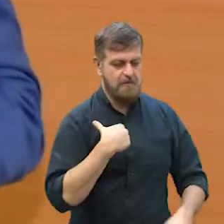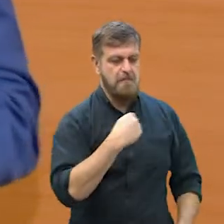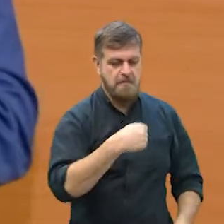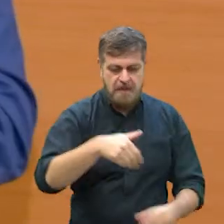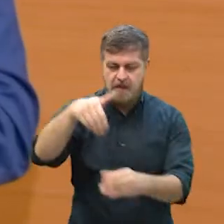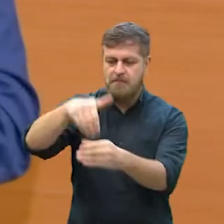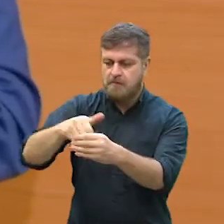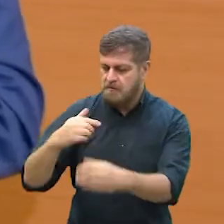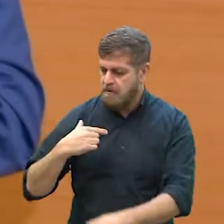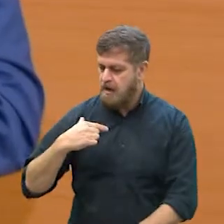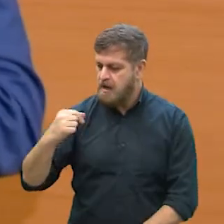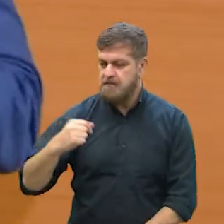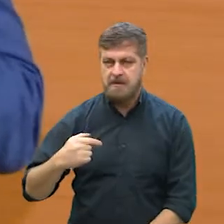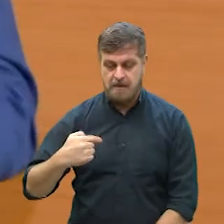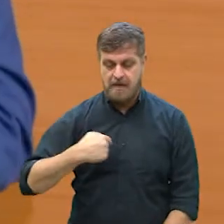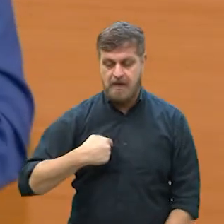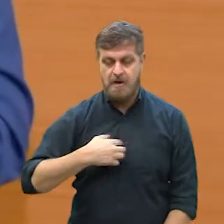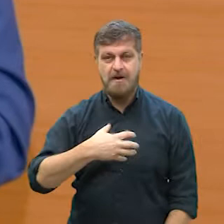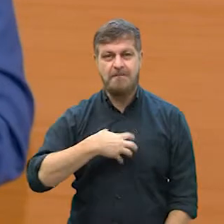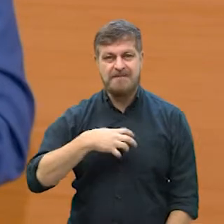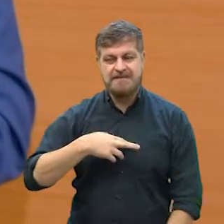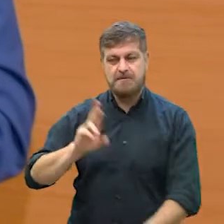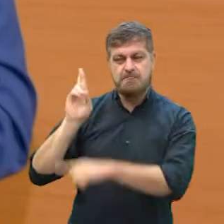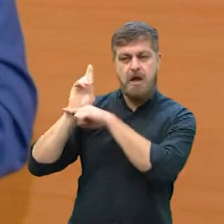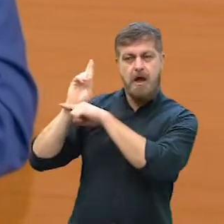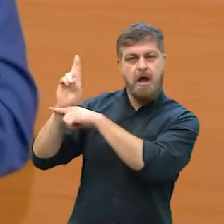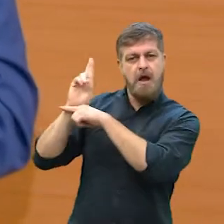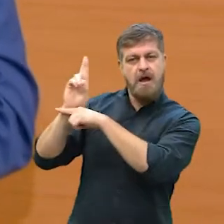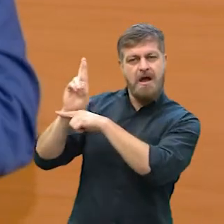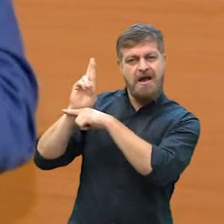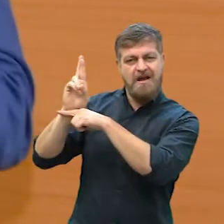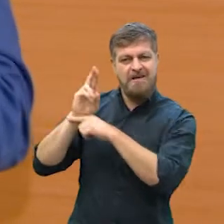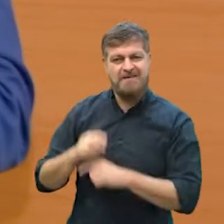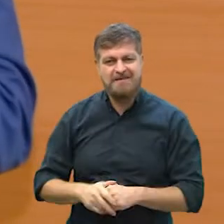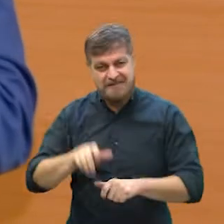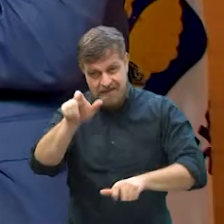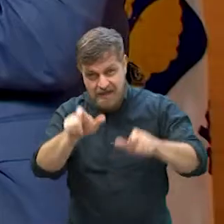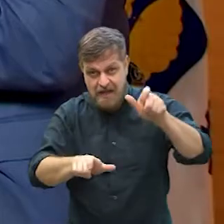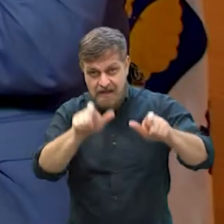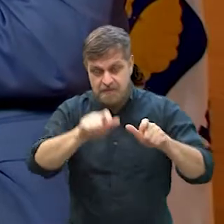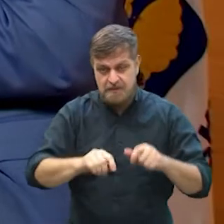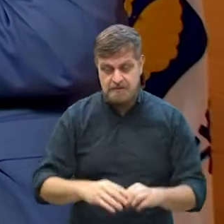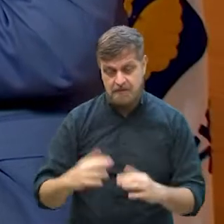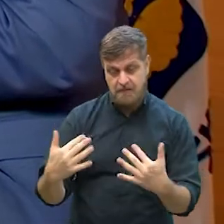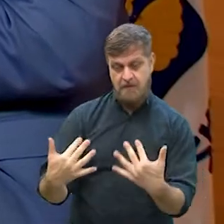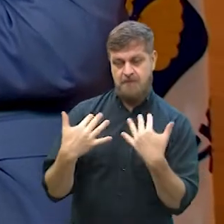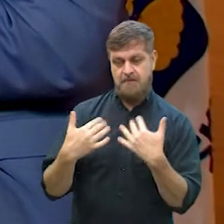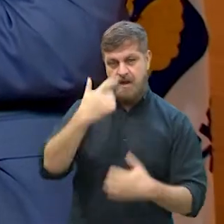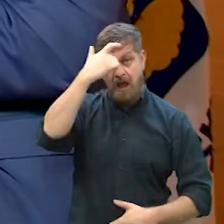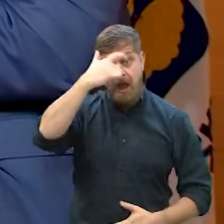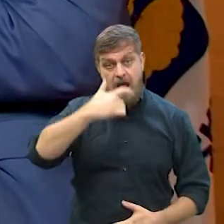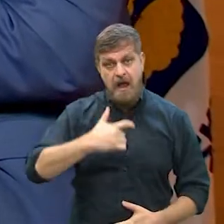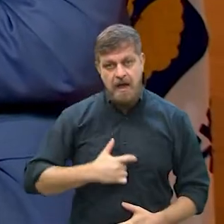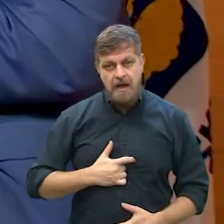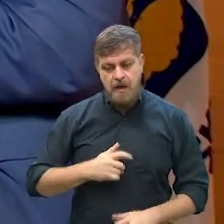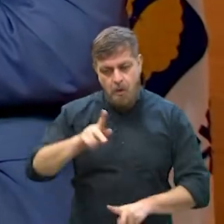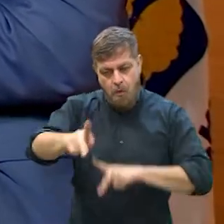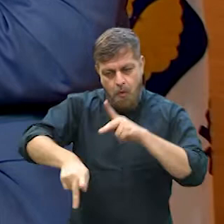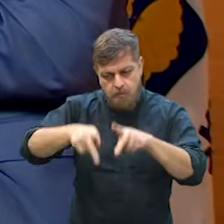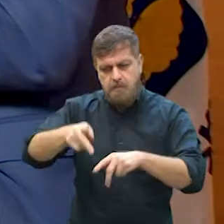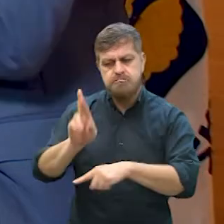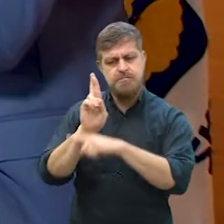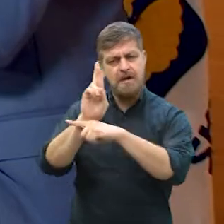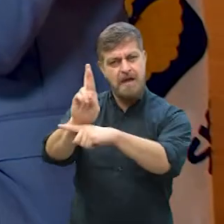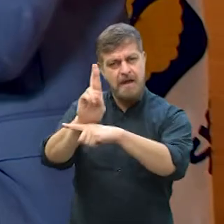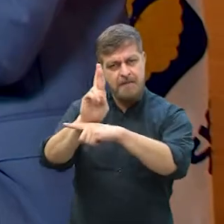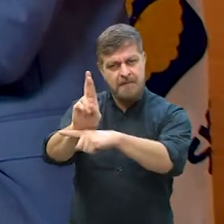as zonas eleitorais. Então, eu me sinto representado e as pessoas têm mim como um representante